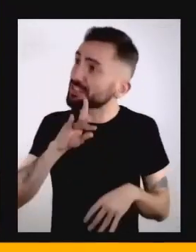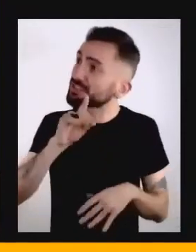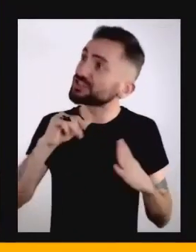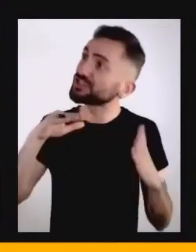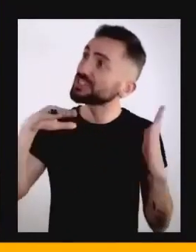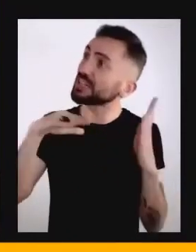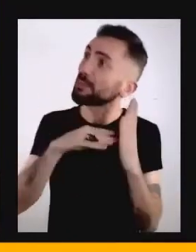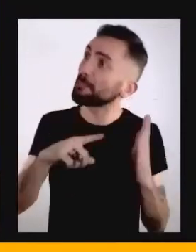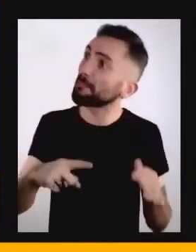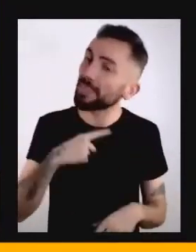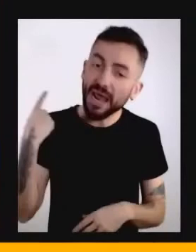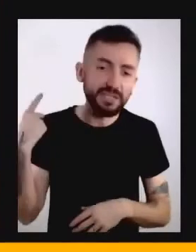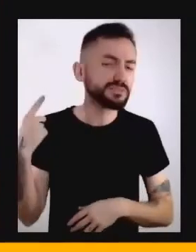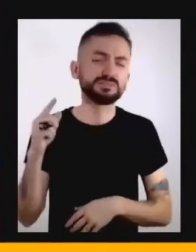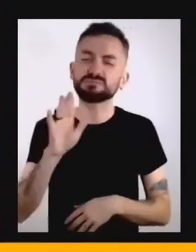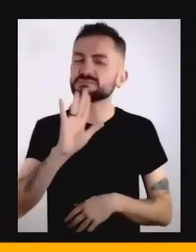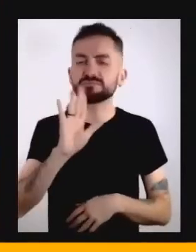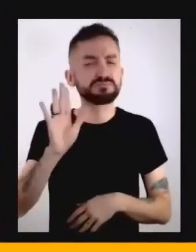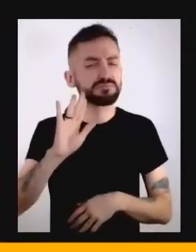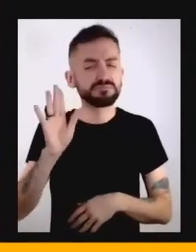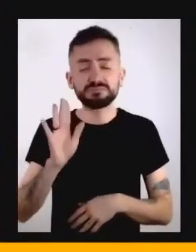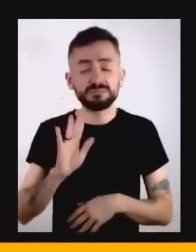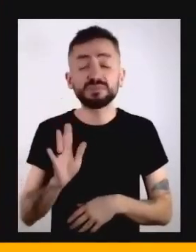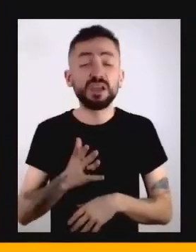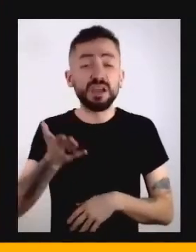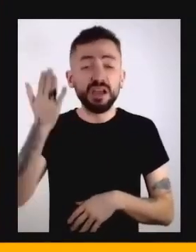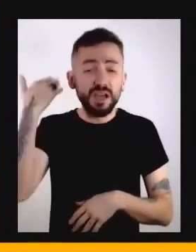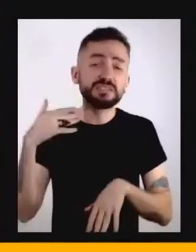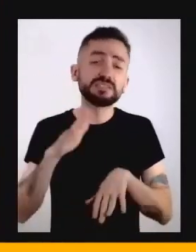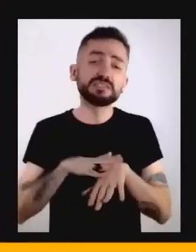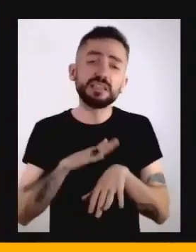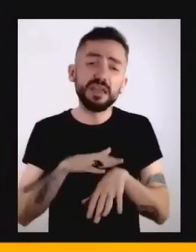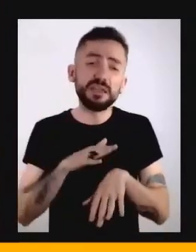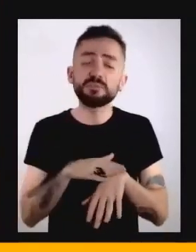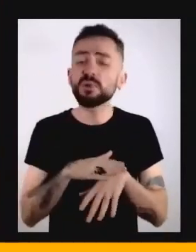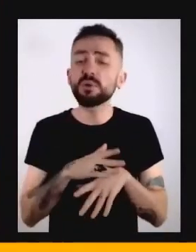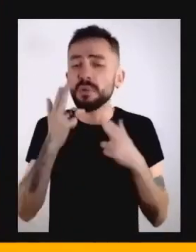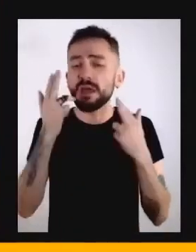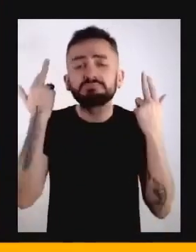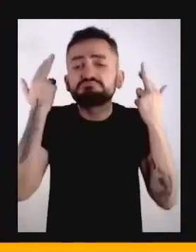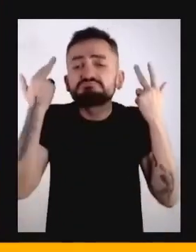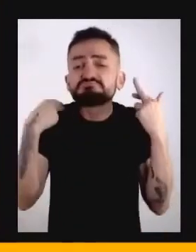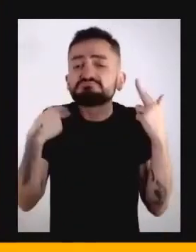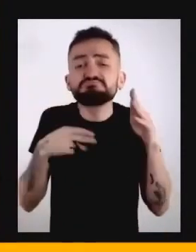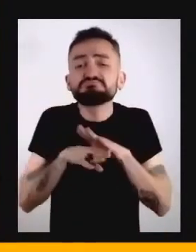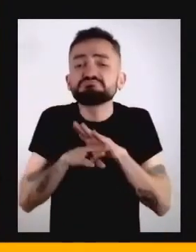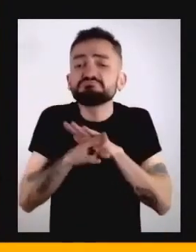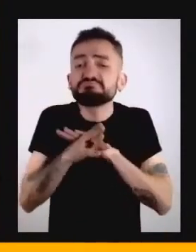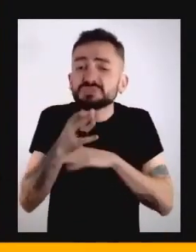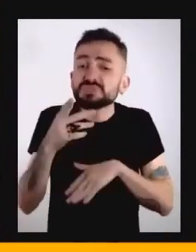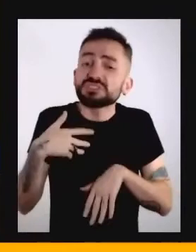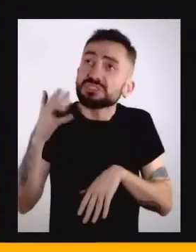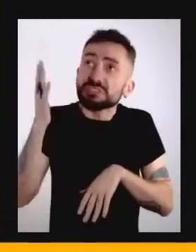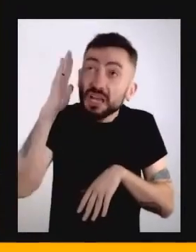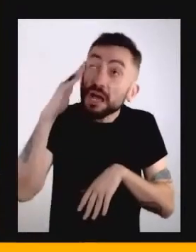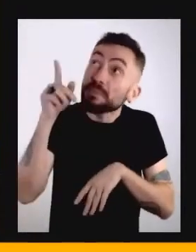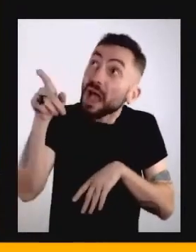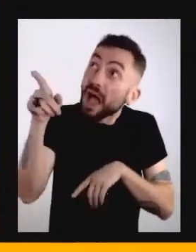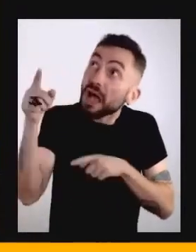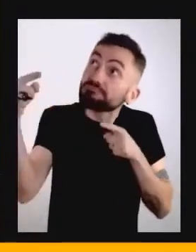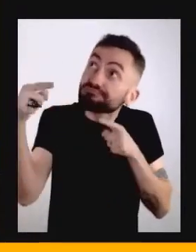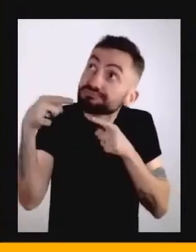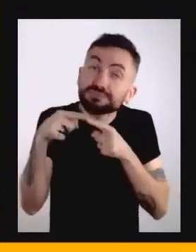Era algo que a gente se conectava, se sincronizava enquanto indivíduo,